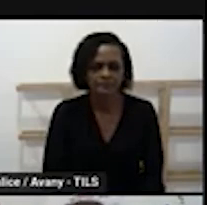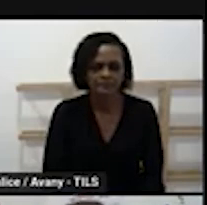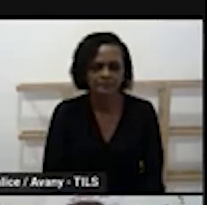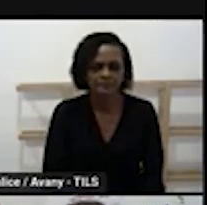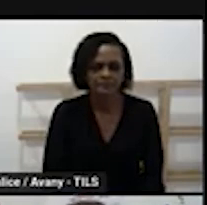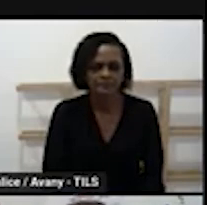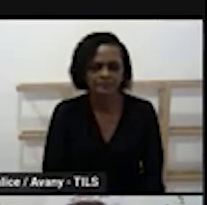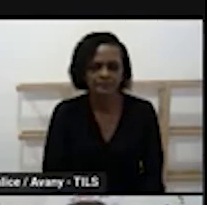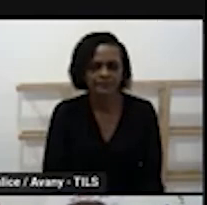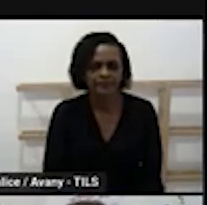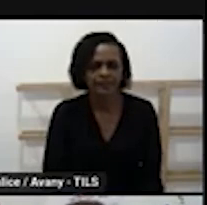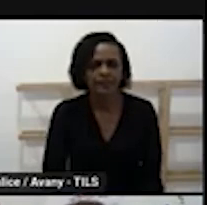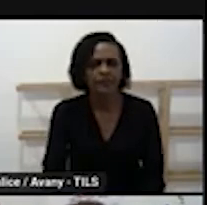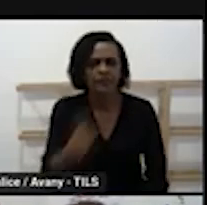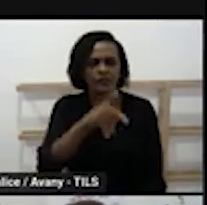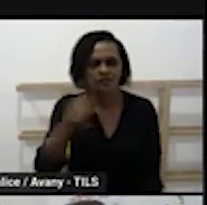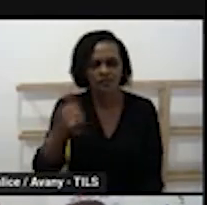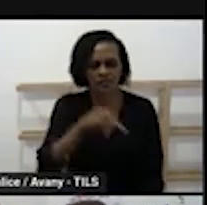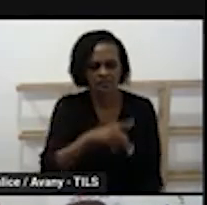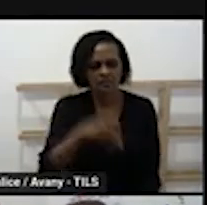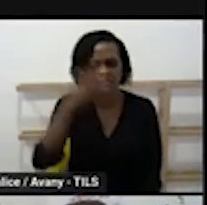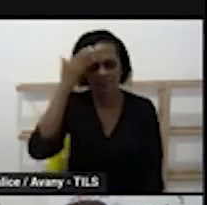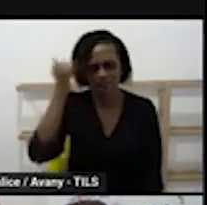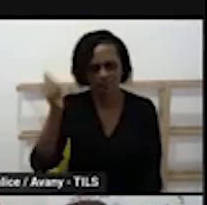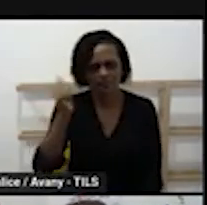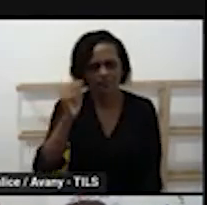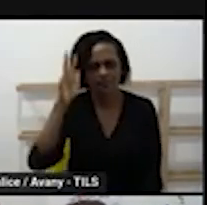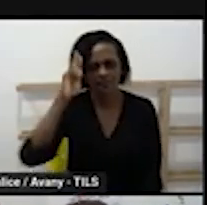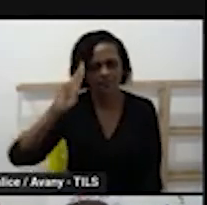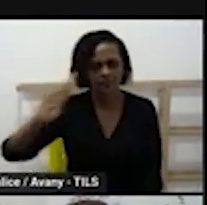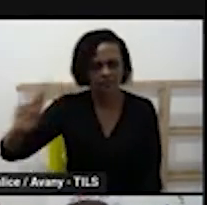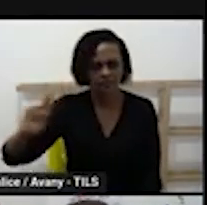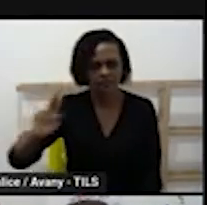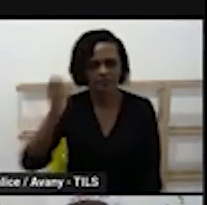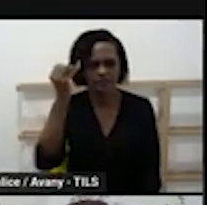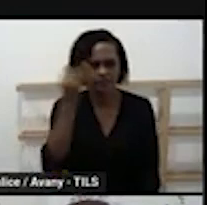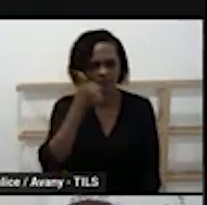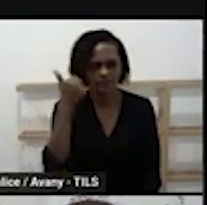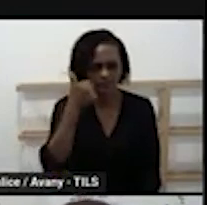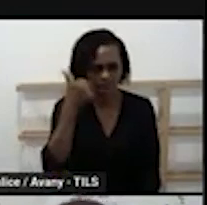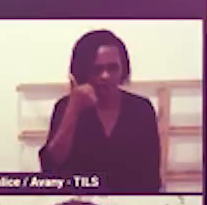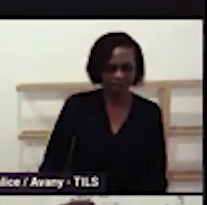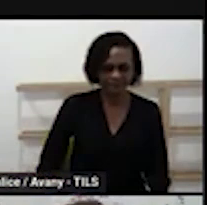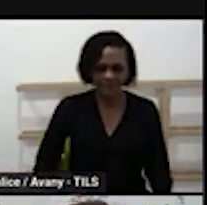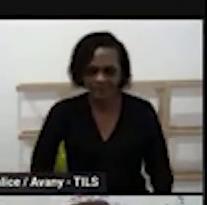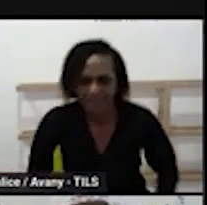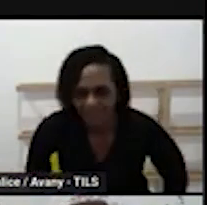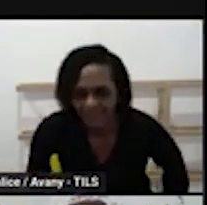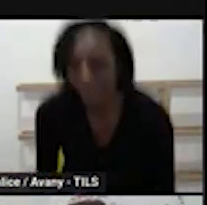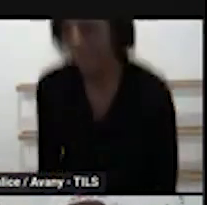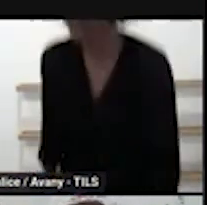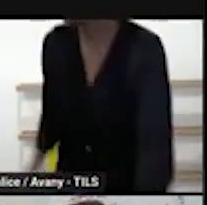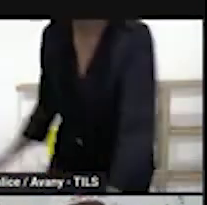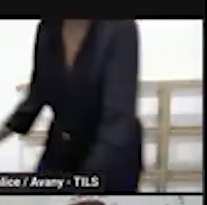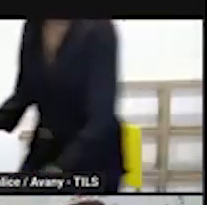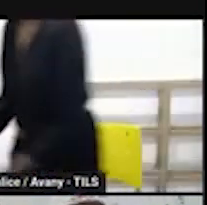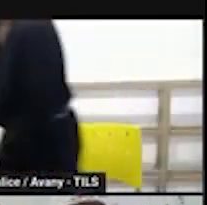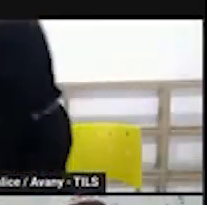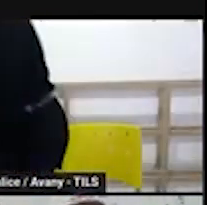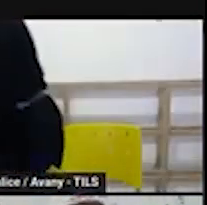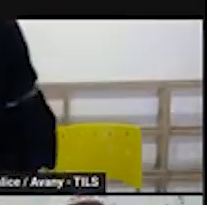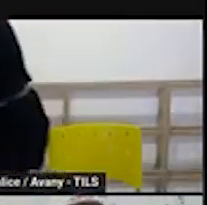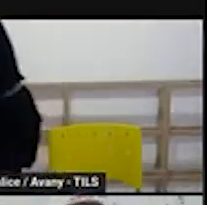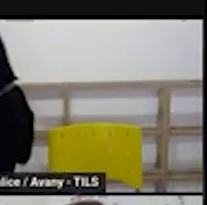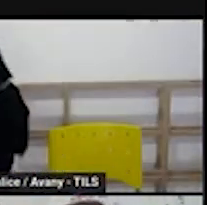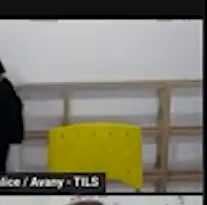esse por essa capacitação e elas vão estar dando maiores informações sobre certificação tá vendo? tá certo? aqui o nosso contato a